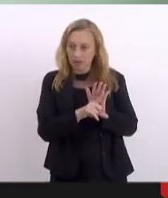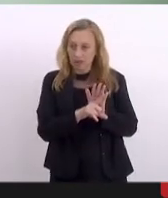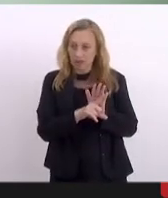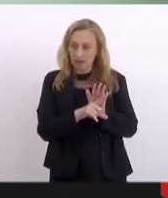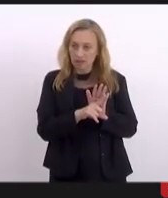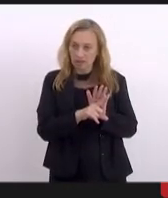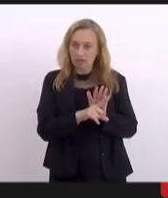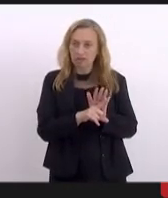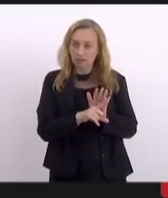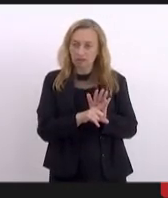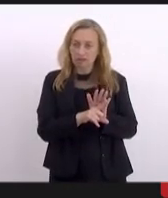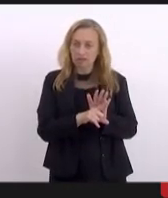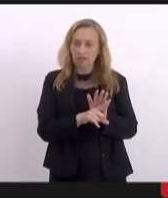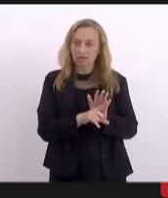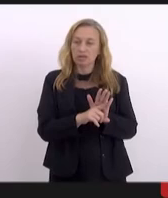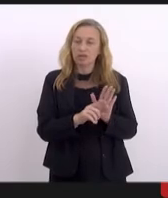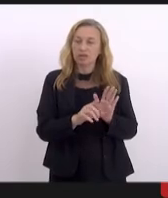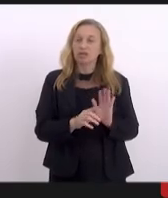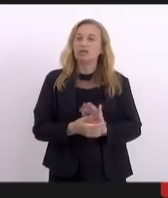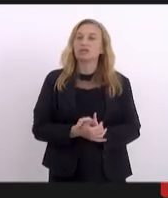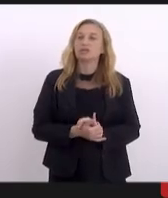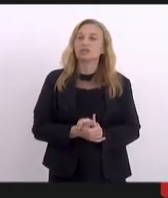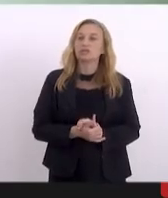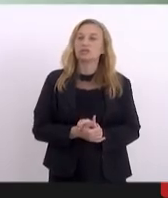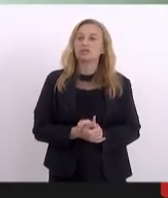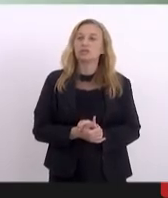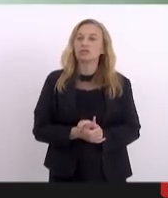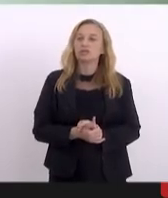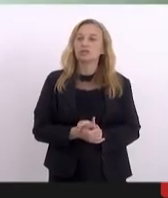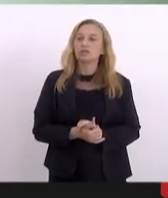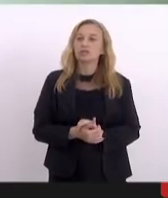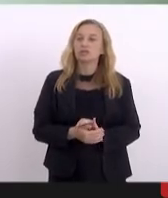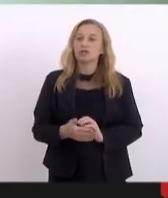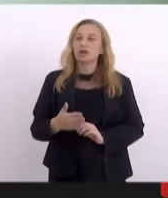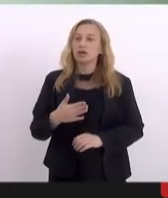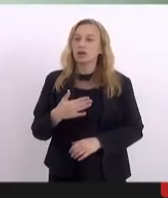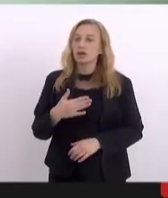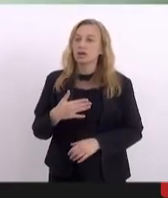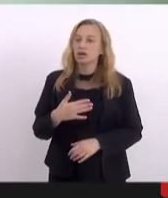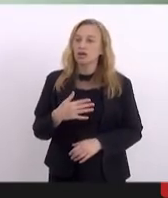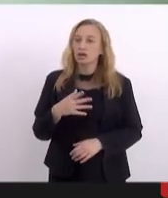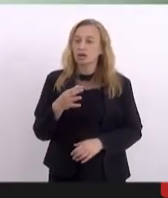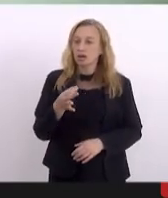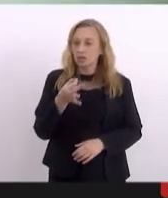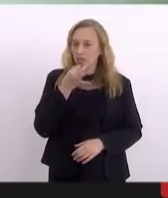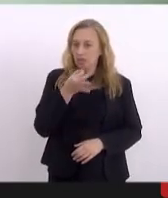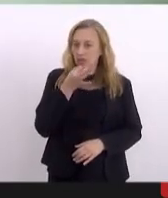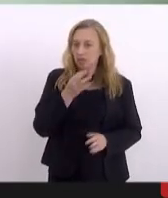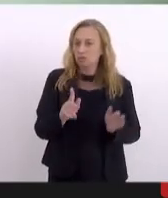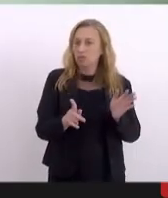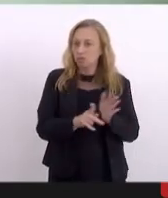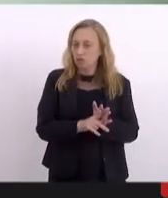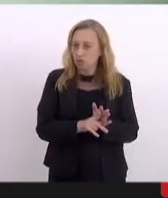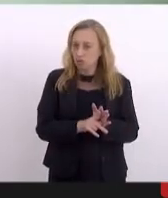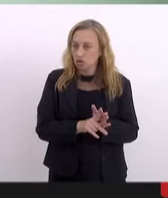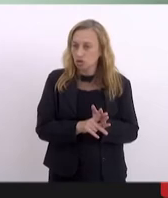da legislação em vigor. Em razão do exposto, meu parecer ao projeto